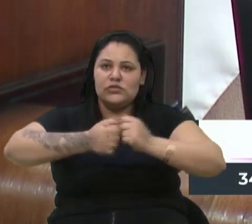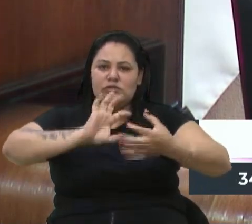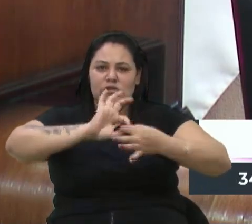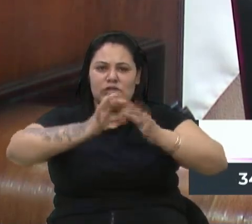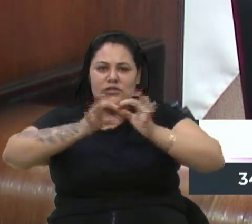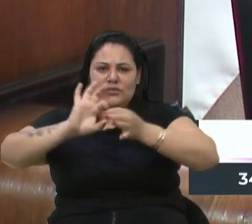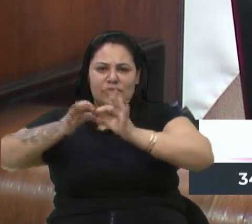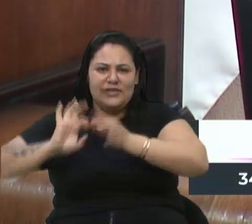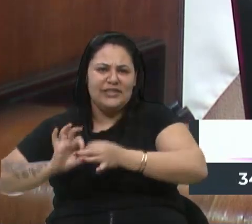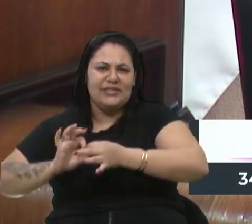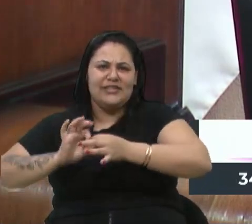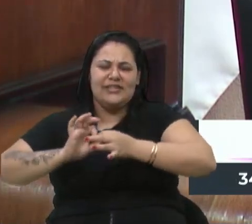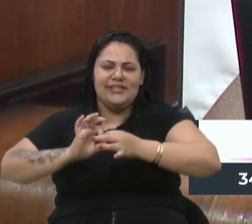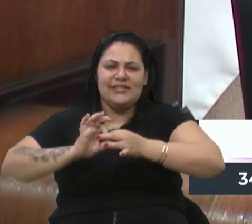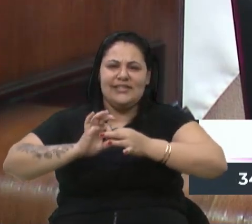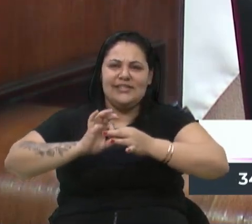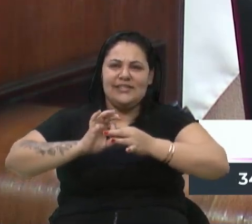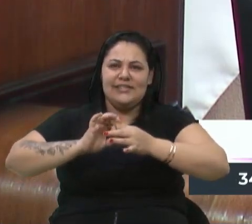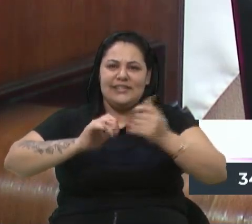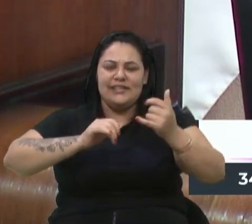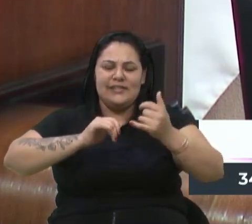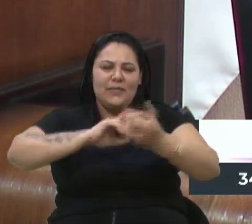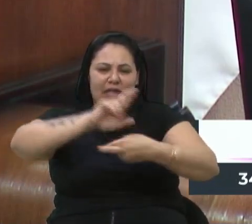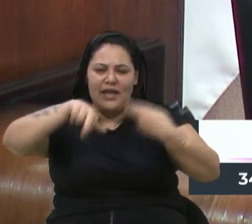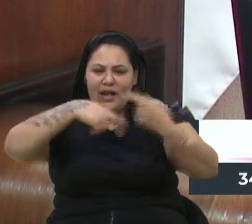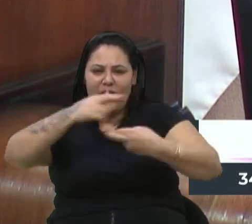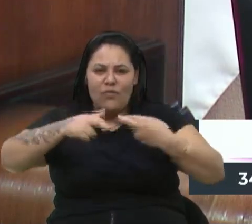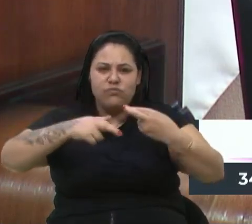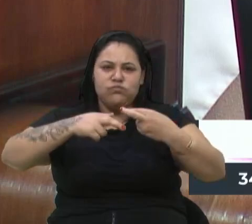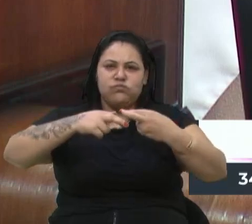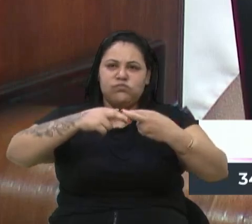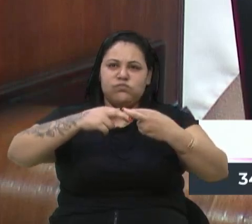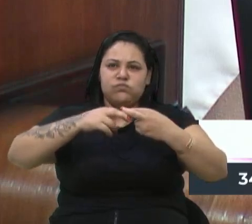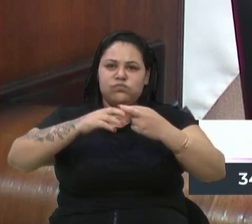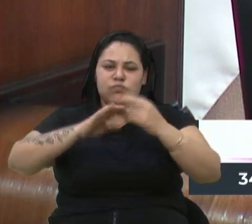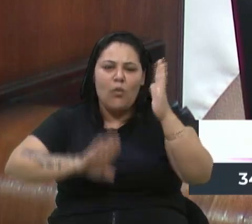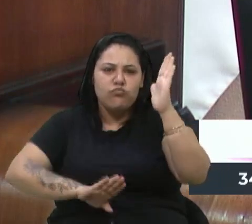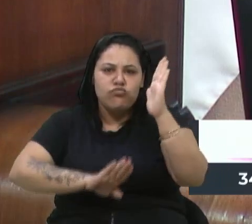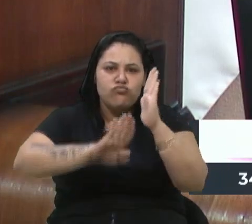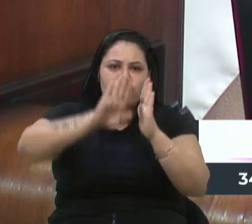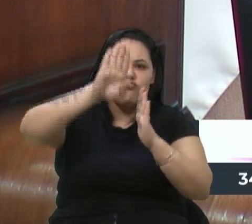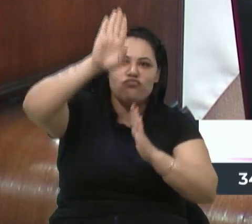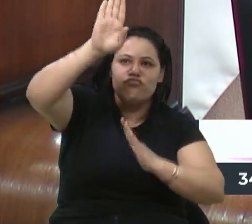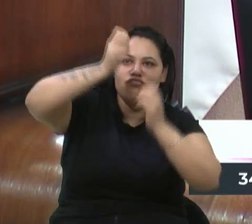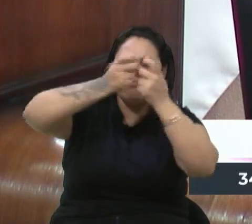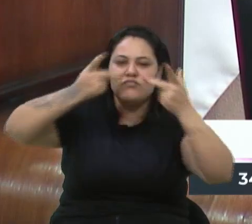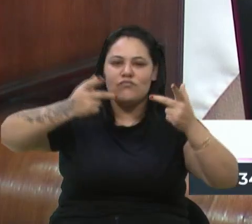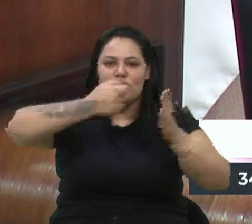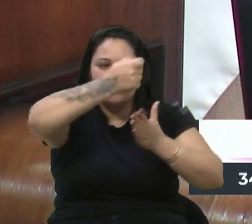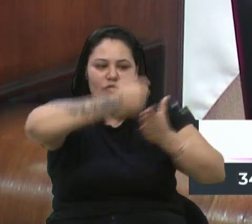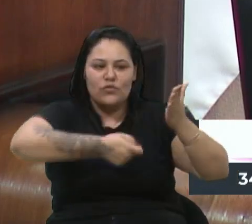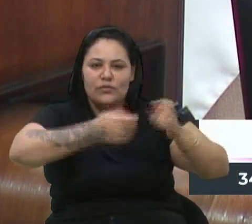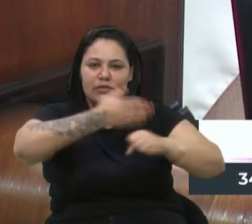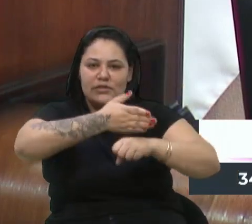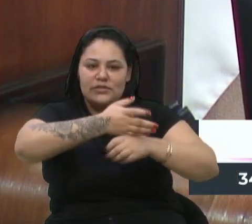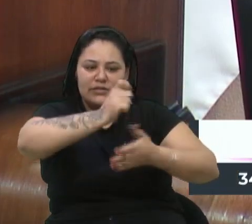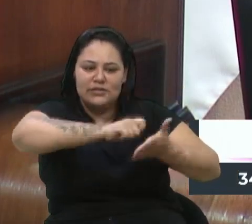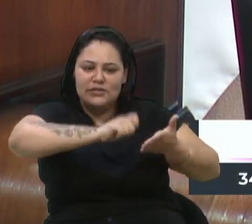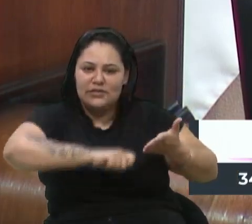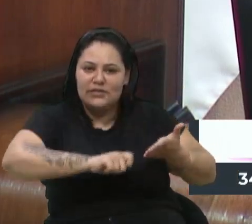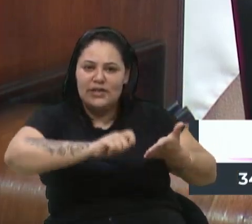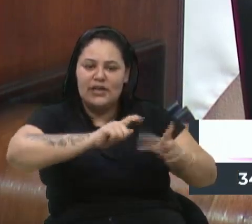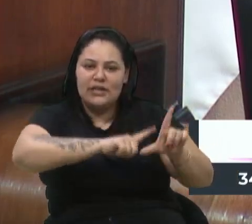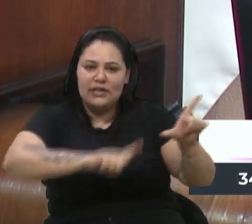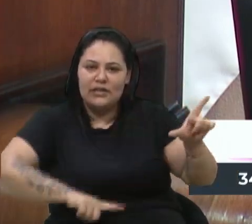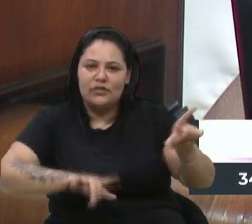Astronáutica, Olimpíada Brasileira de Matemática, esses concursos que envolvem a questão da escrita, da literatura.